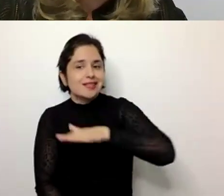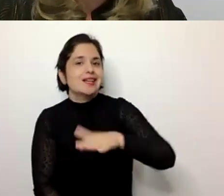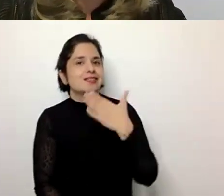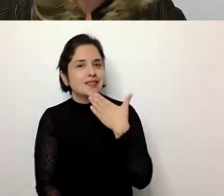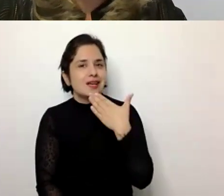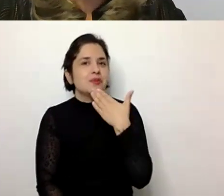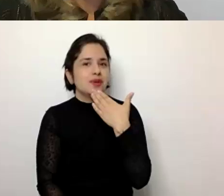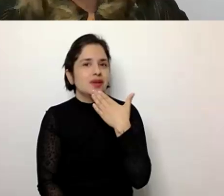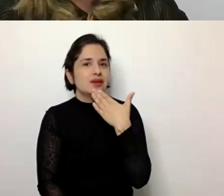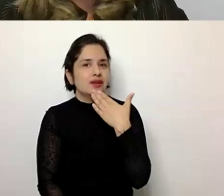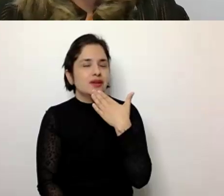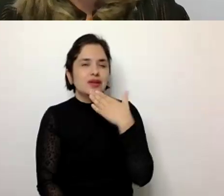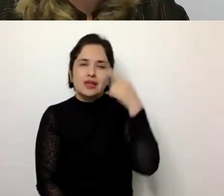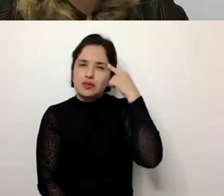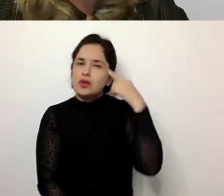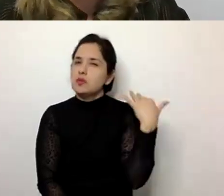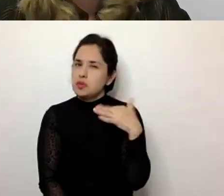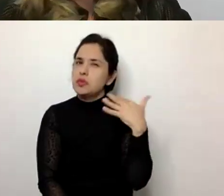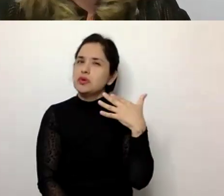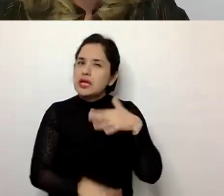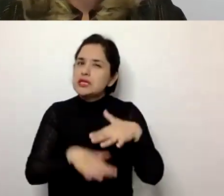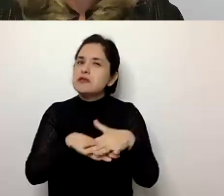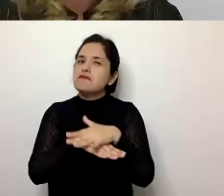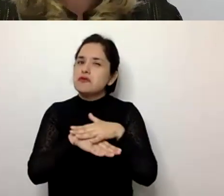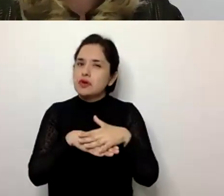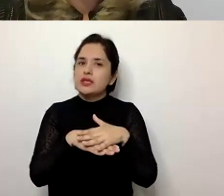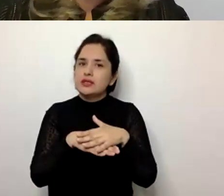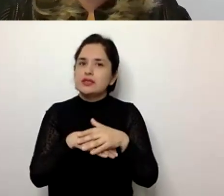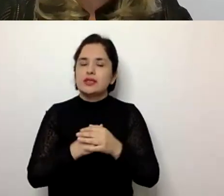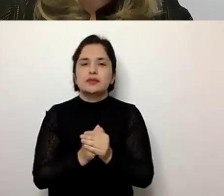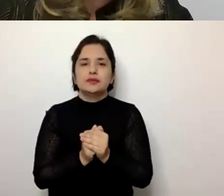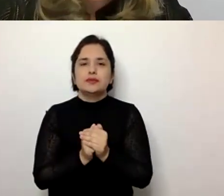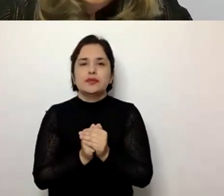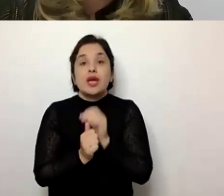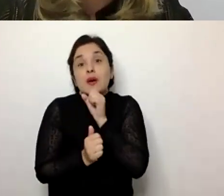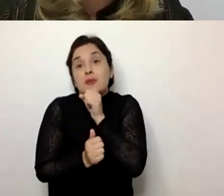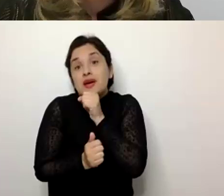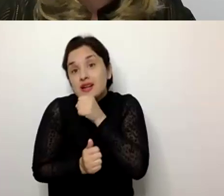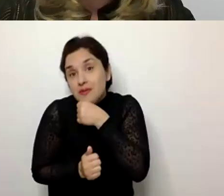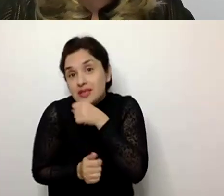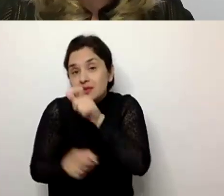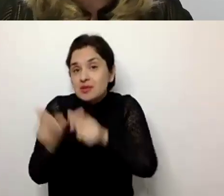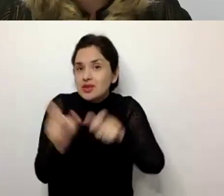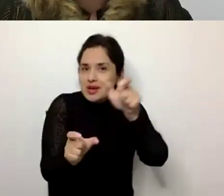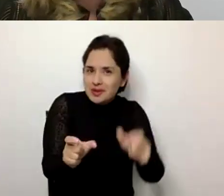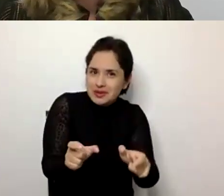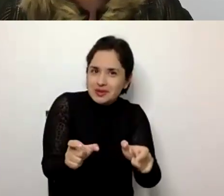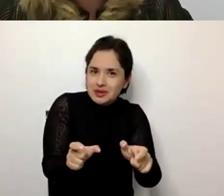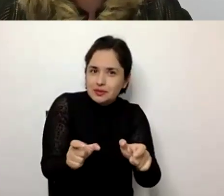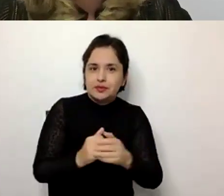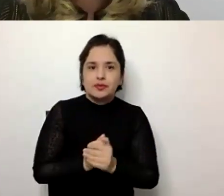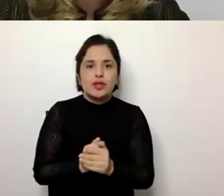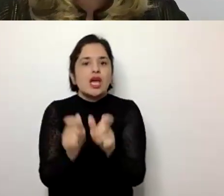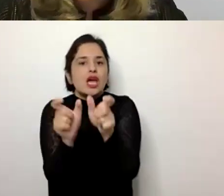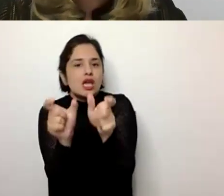consideradas como um fator importante para a longevidade da população. O controle das